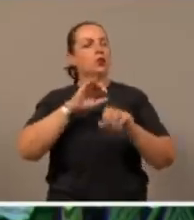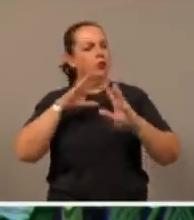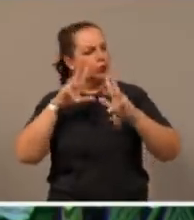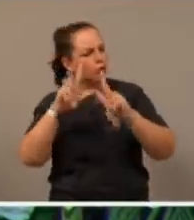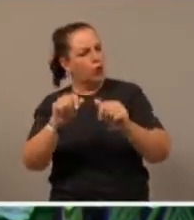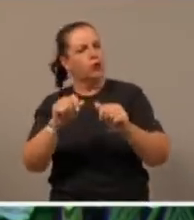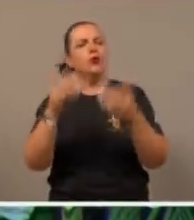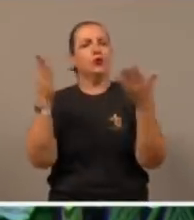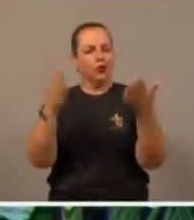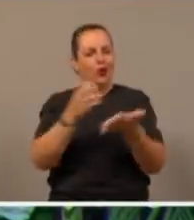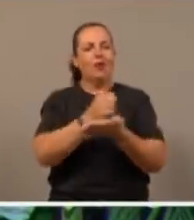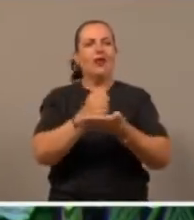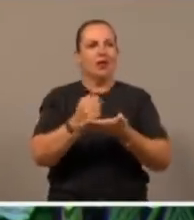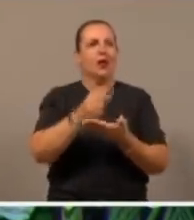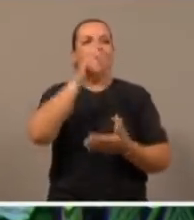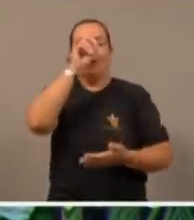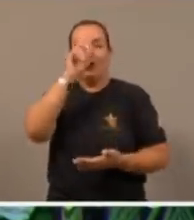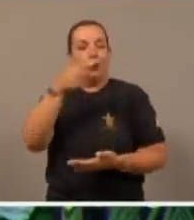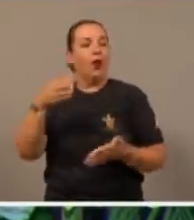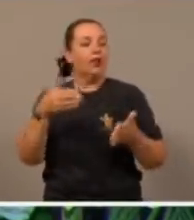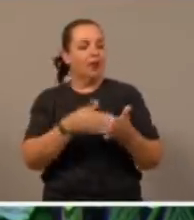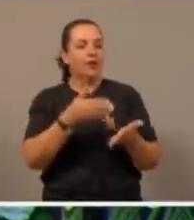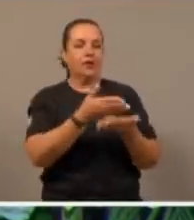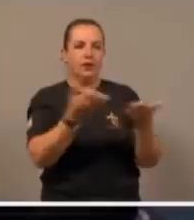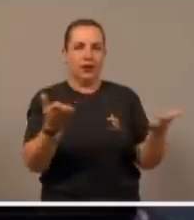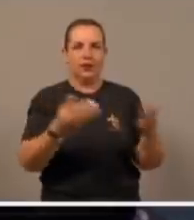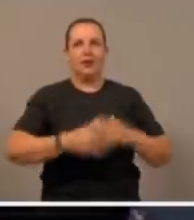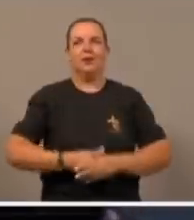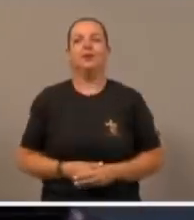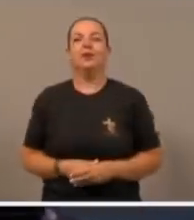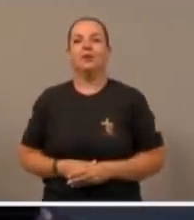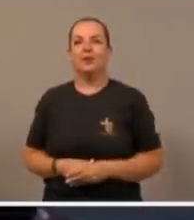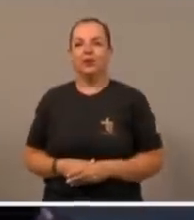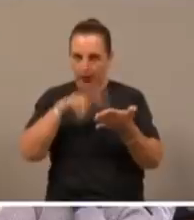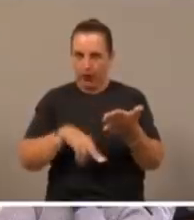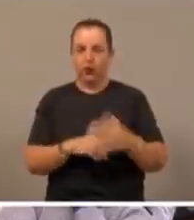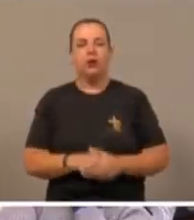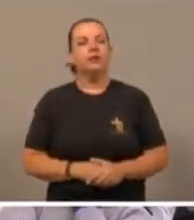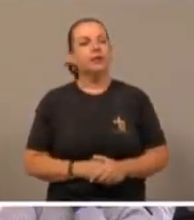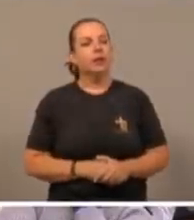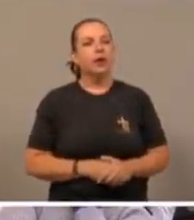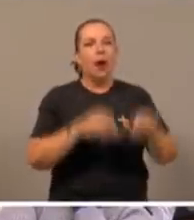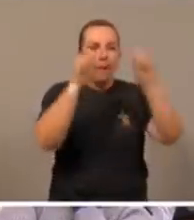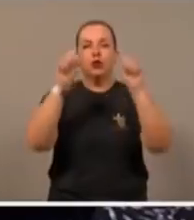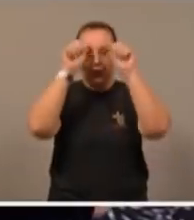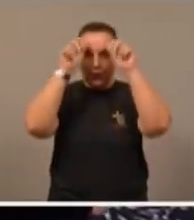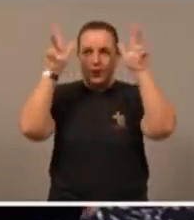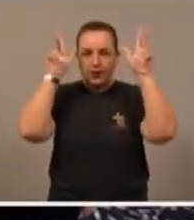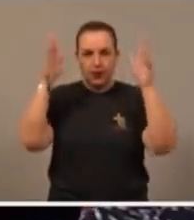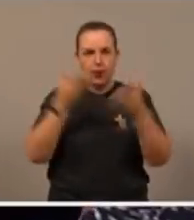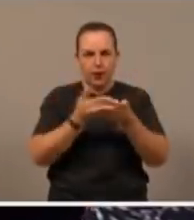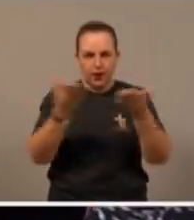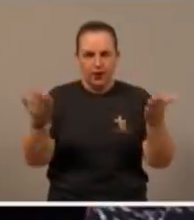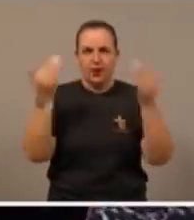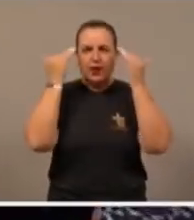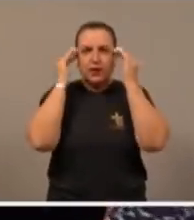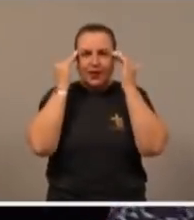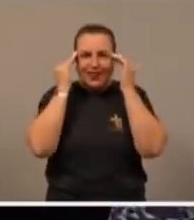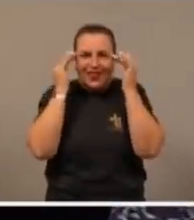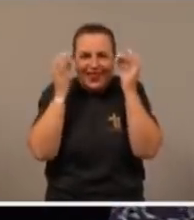Deus de Jacó, me enviou até vocês. Obrigado, filhos queridos, para você entender todas as